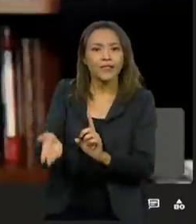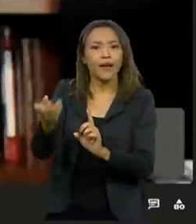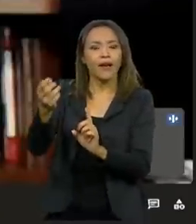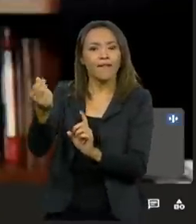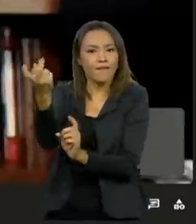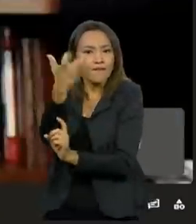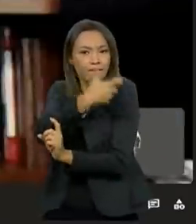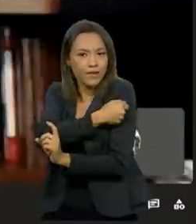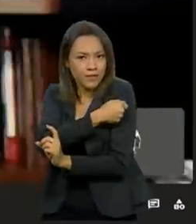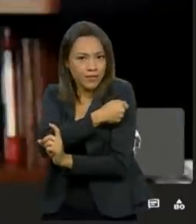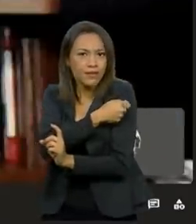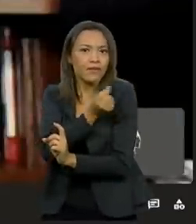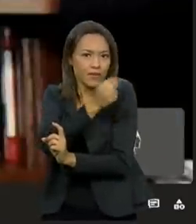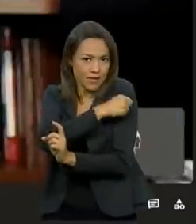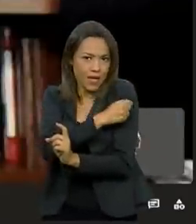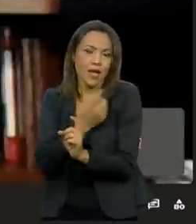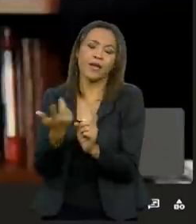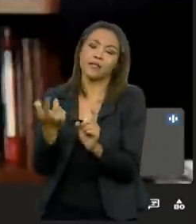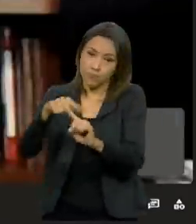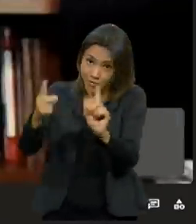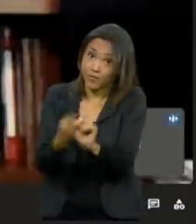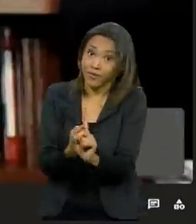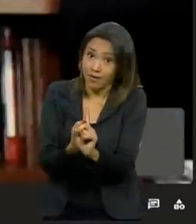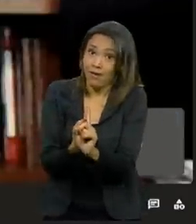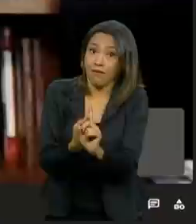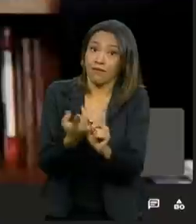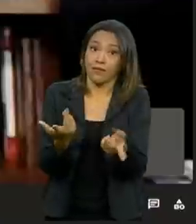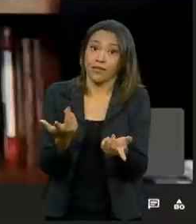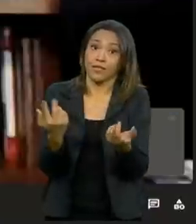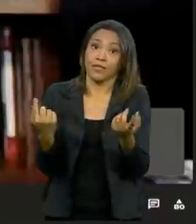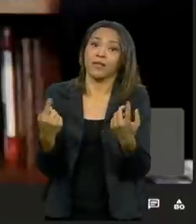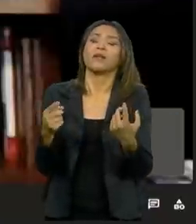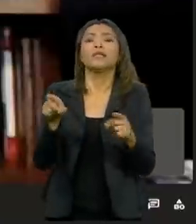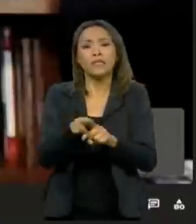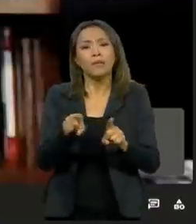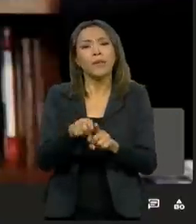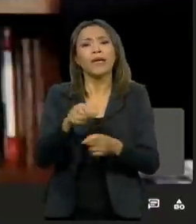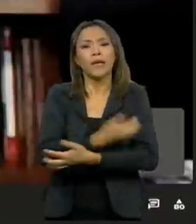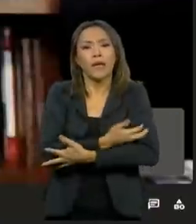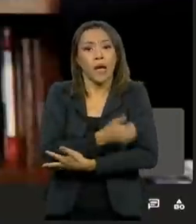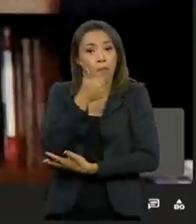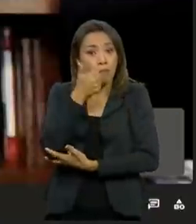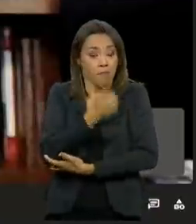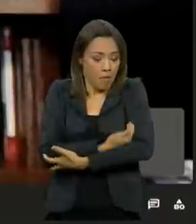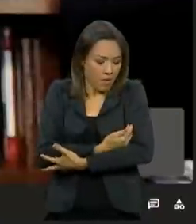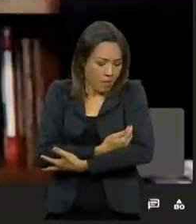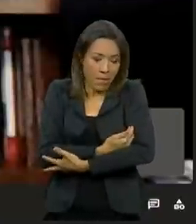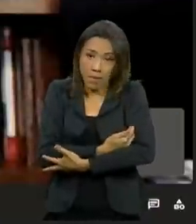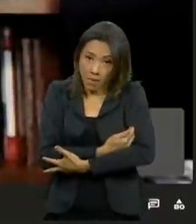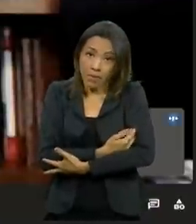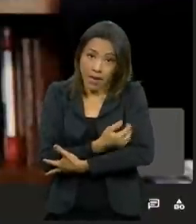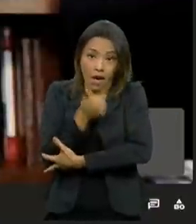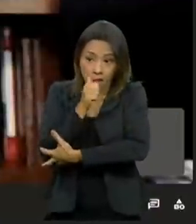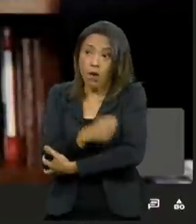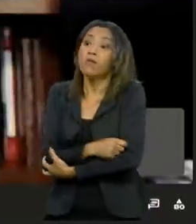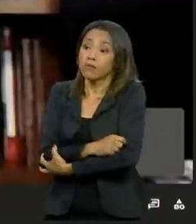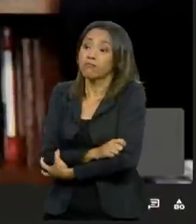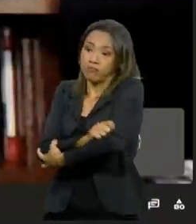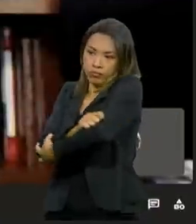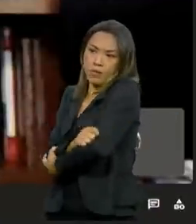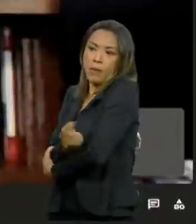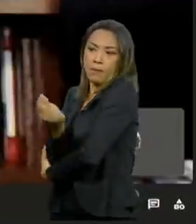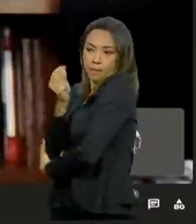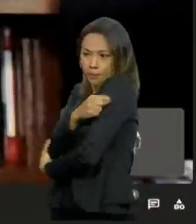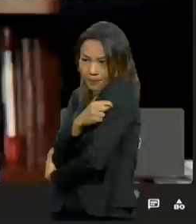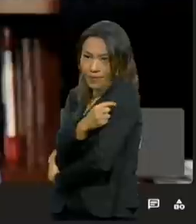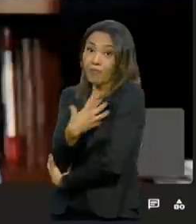para a Covid-19, gestantes ou mesmo lactantes que são vacinadas após o nascimento